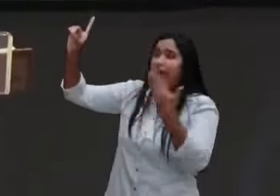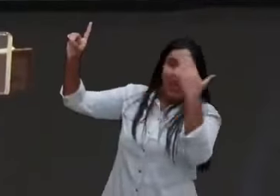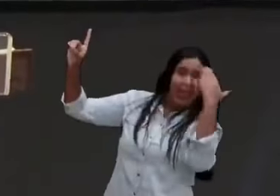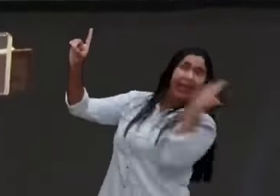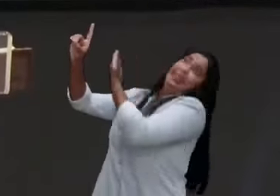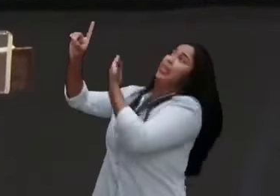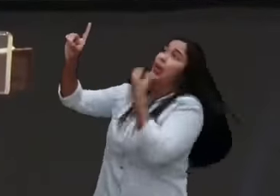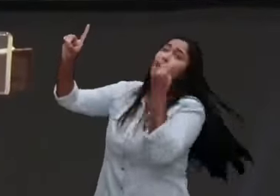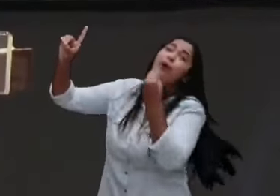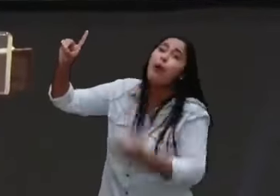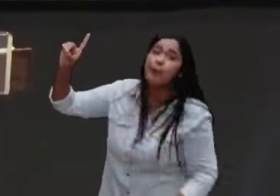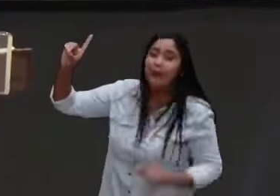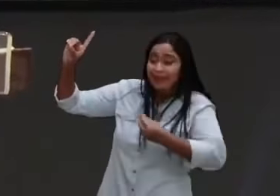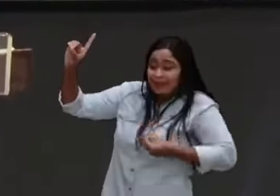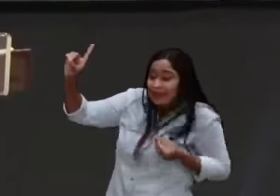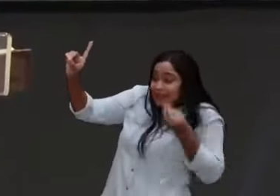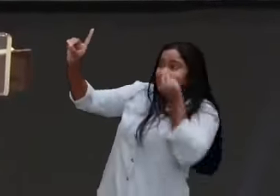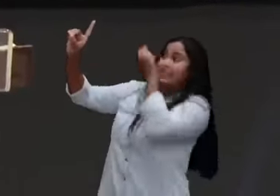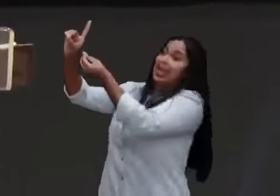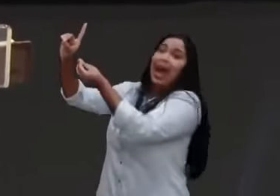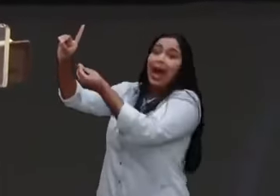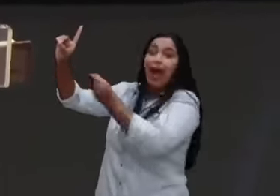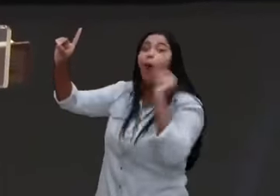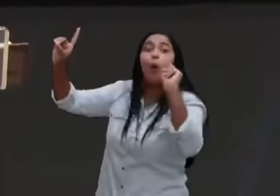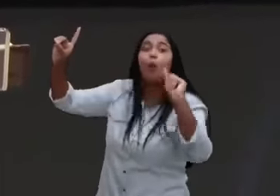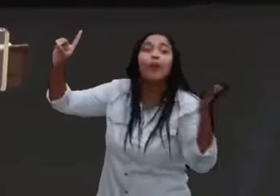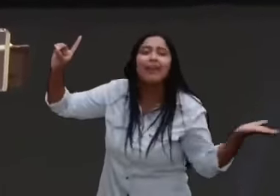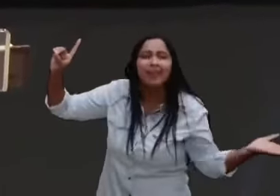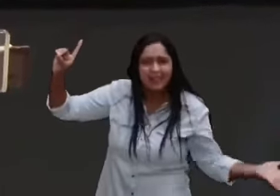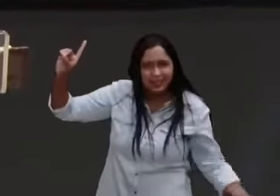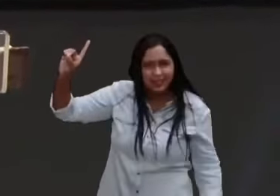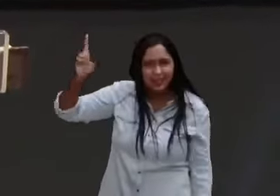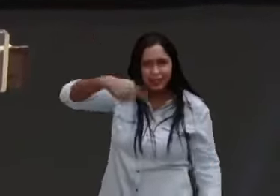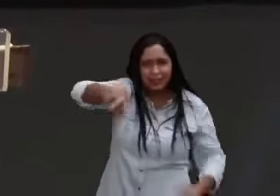retribuir? Que darei eu ao Senhor? Você se sente assim?